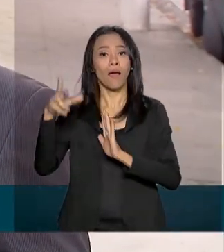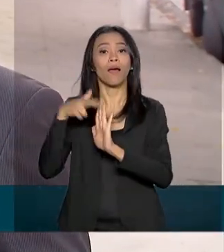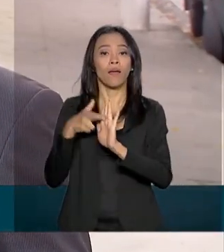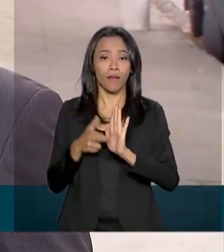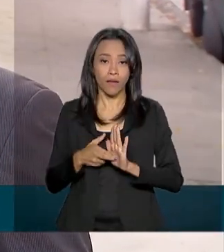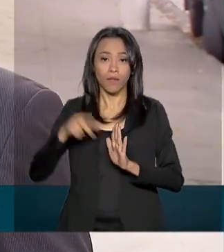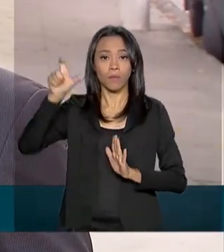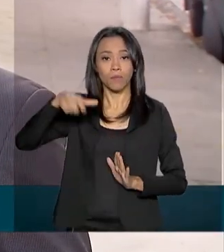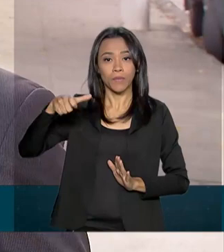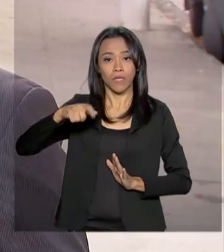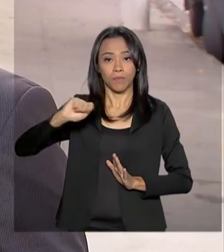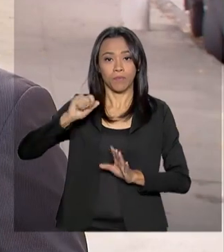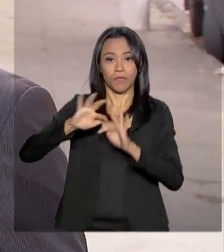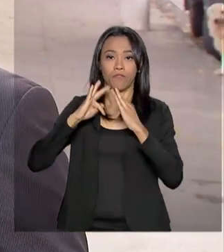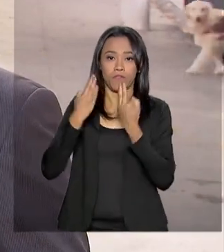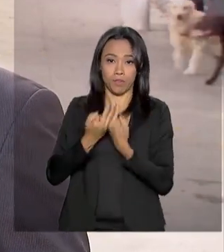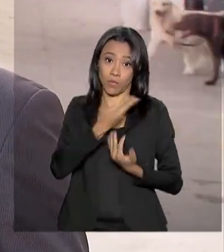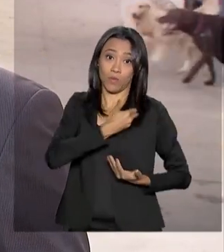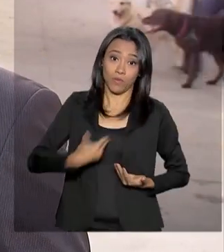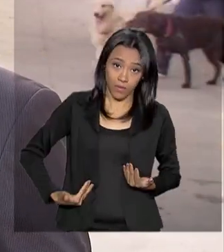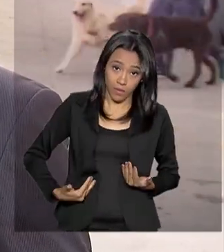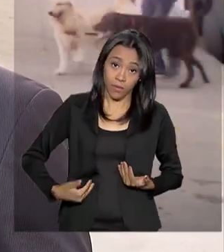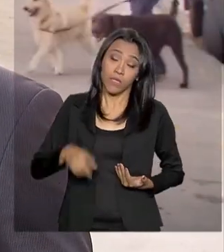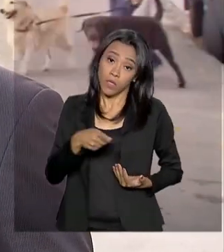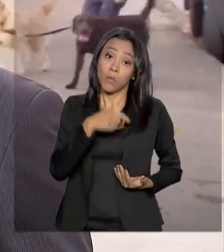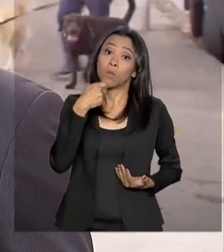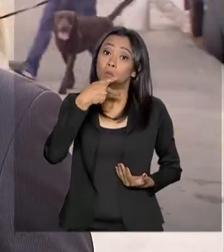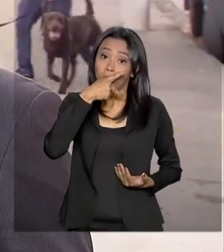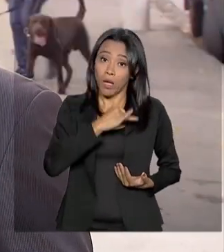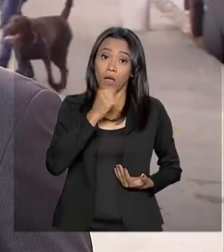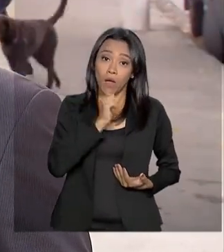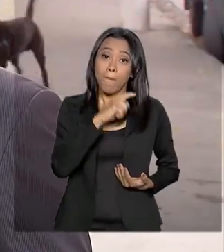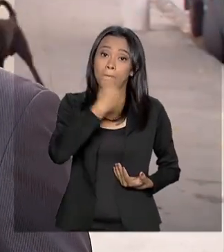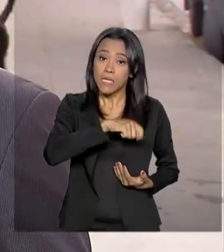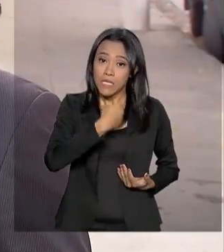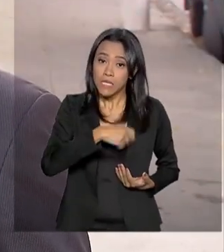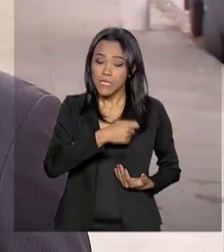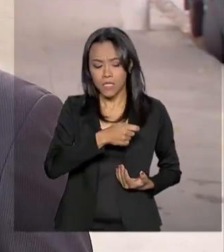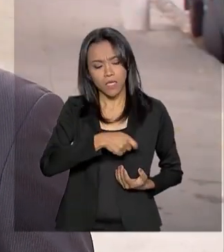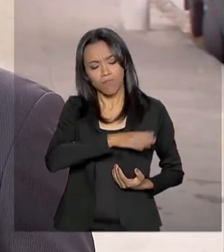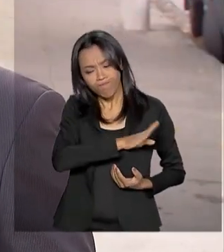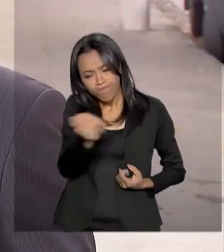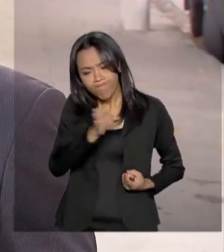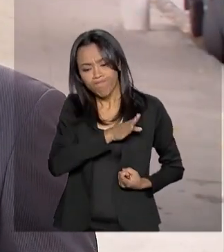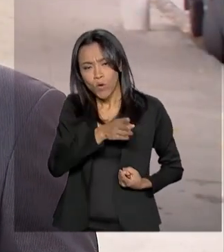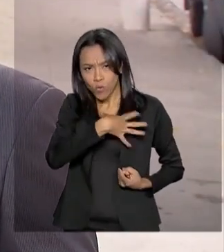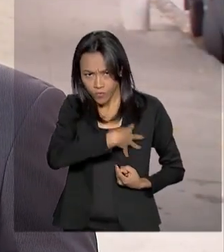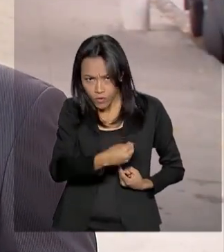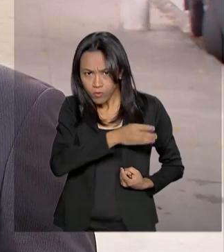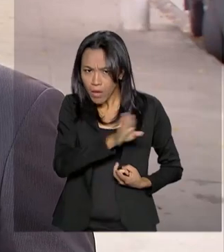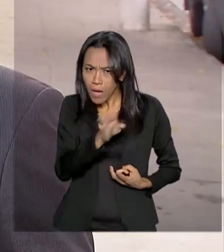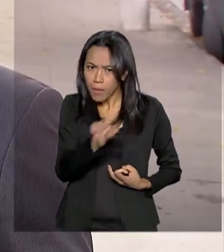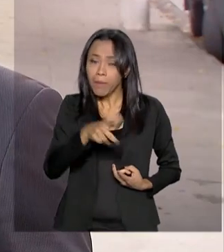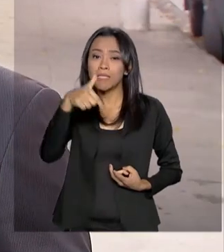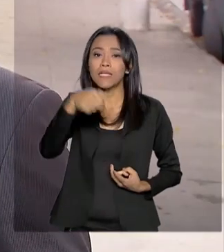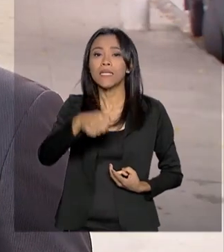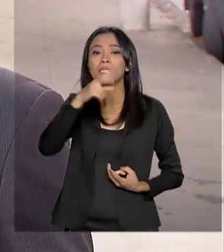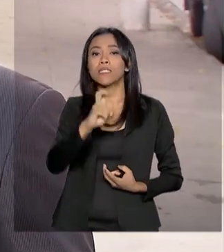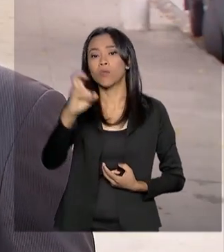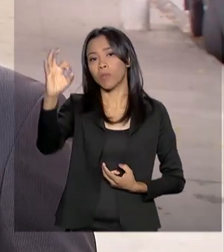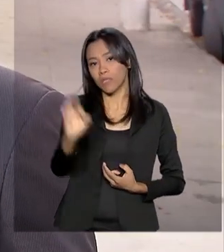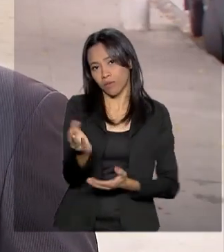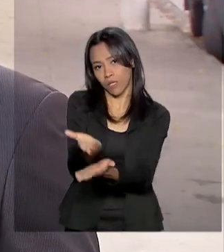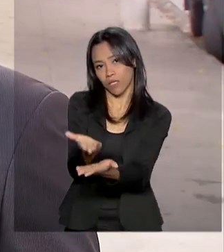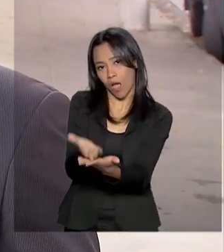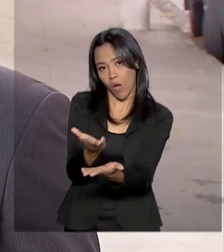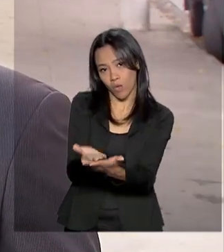Família. Para receber o benefício, os pais têm que assegurar a frequência dos filhos em 75% das aulas,